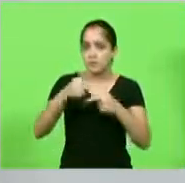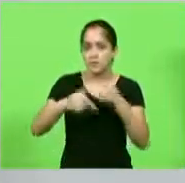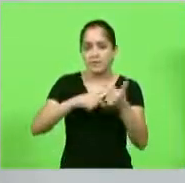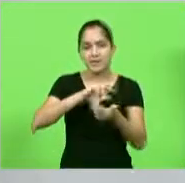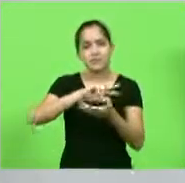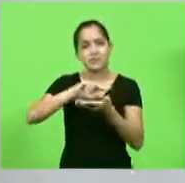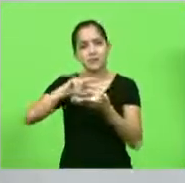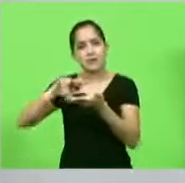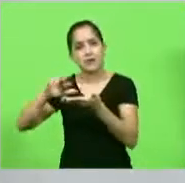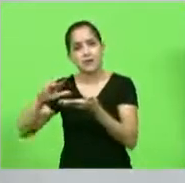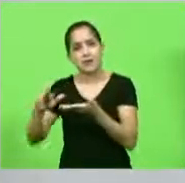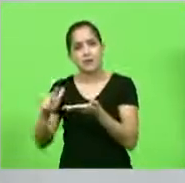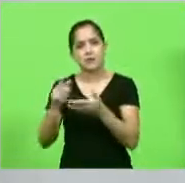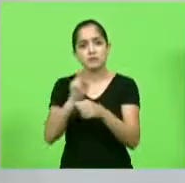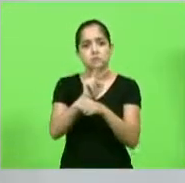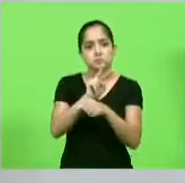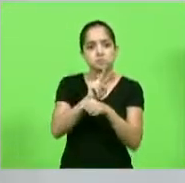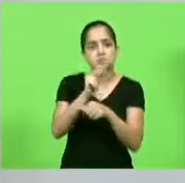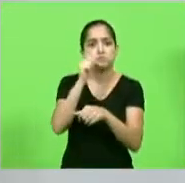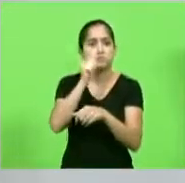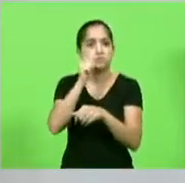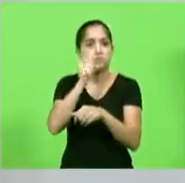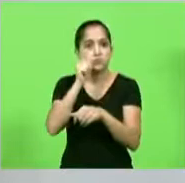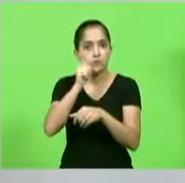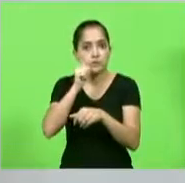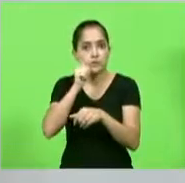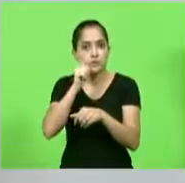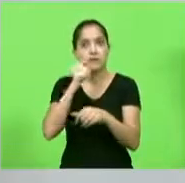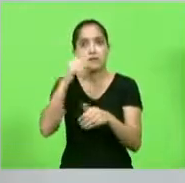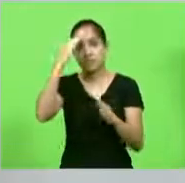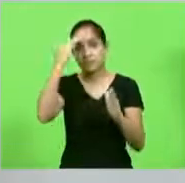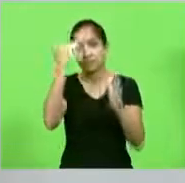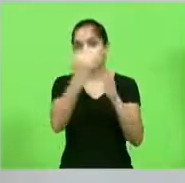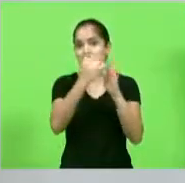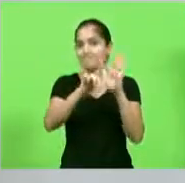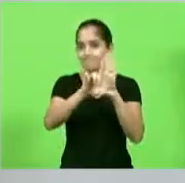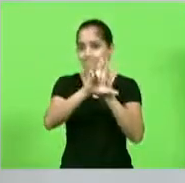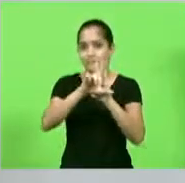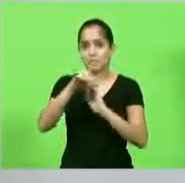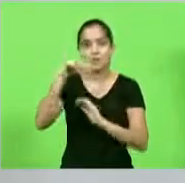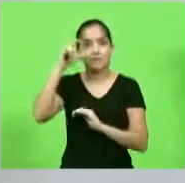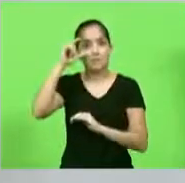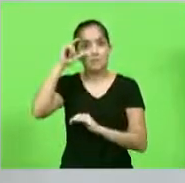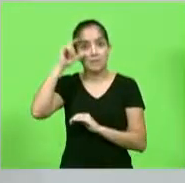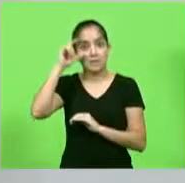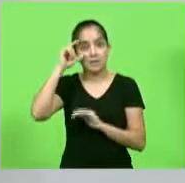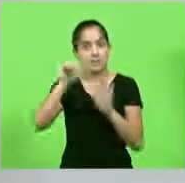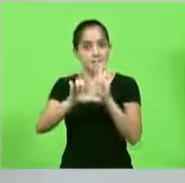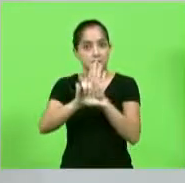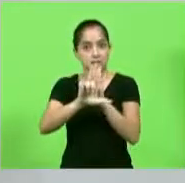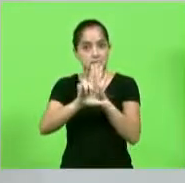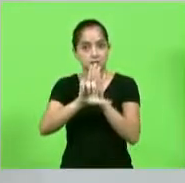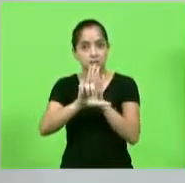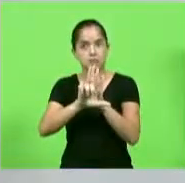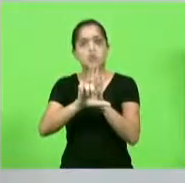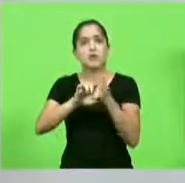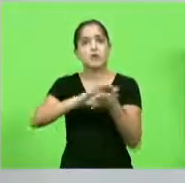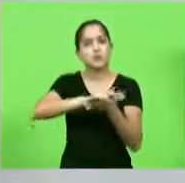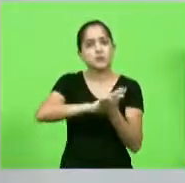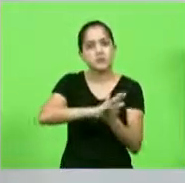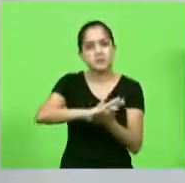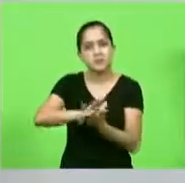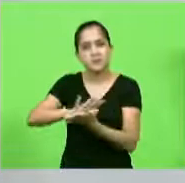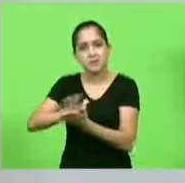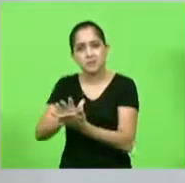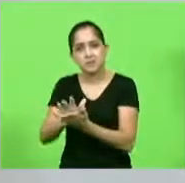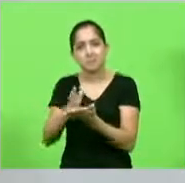inúmeros casos de proteção à mulher no cumprimento também da lei Maria da Penha os abusos que a